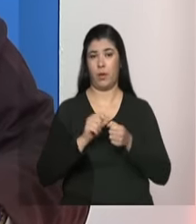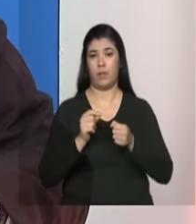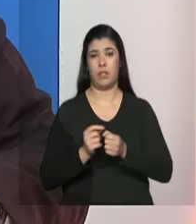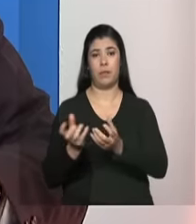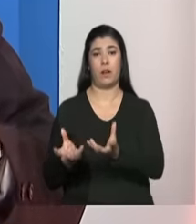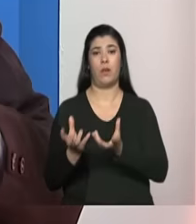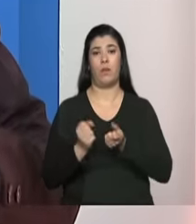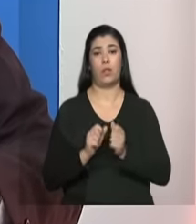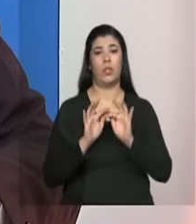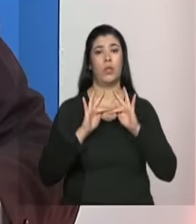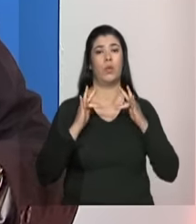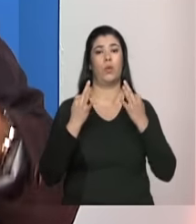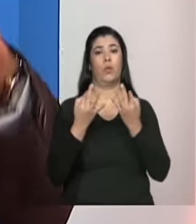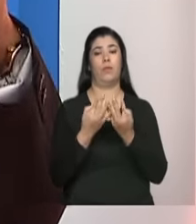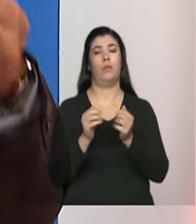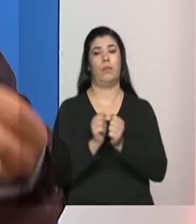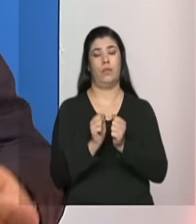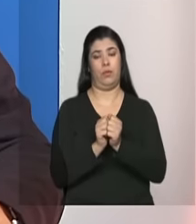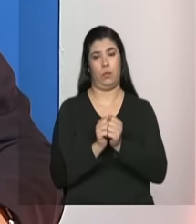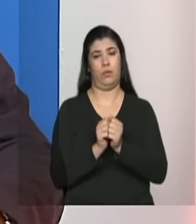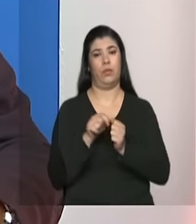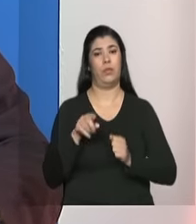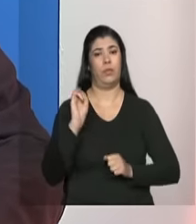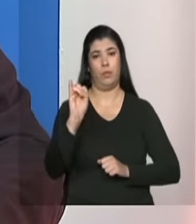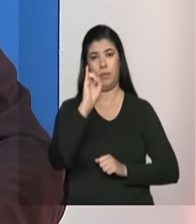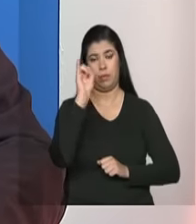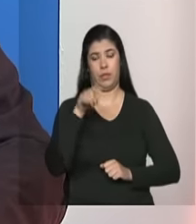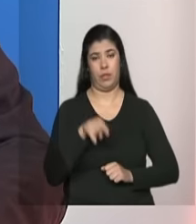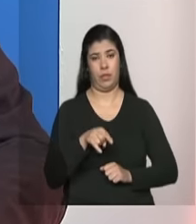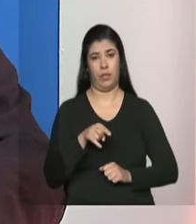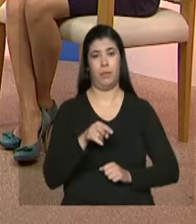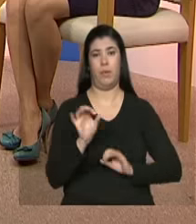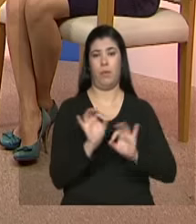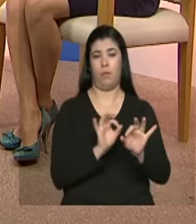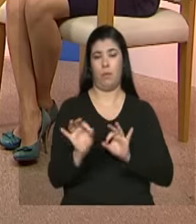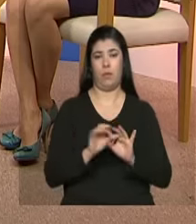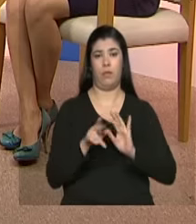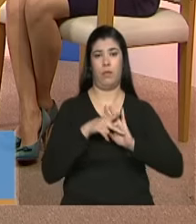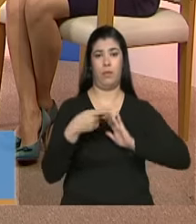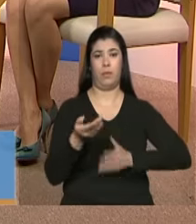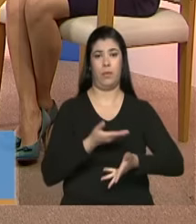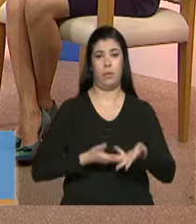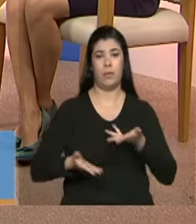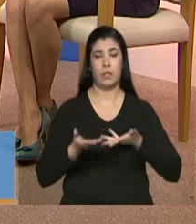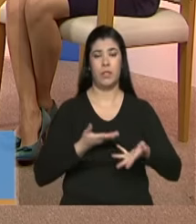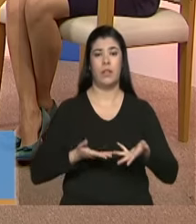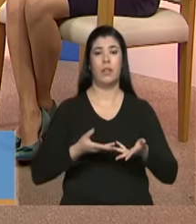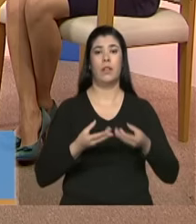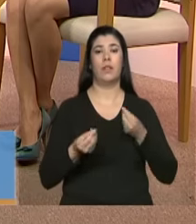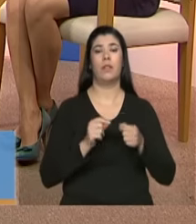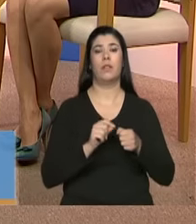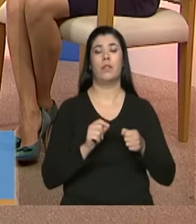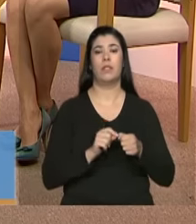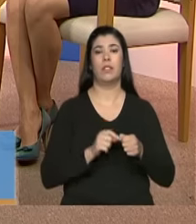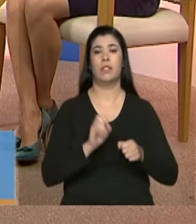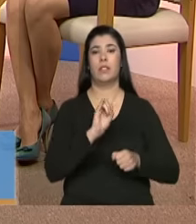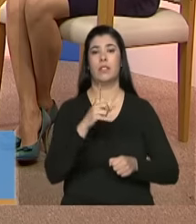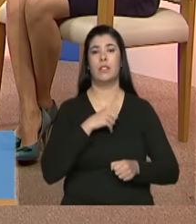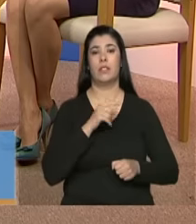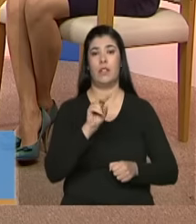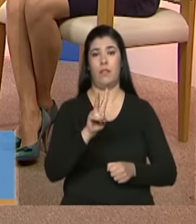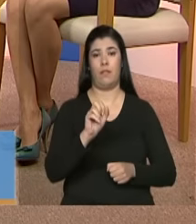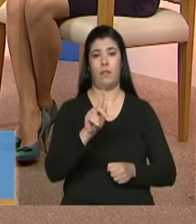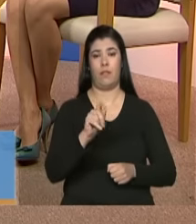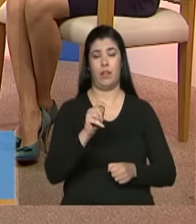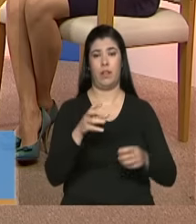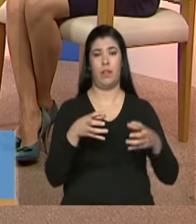juntos então por isso também é importante que os serviços sejam reordenados de forma a prever vagas específicas para